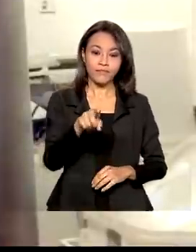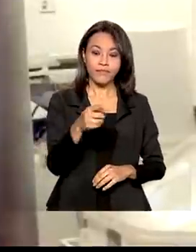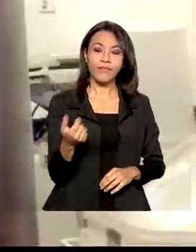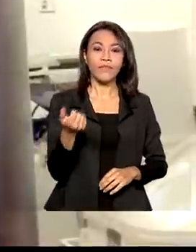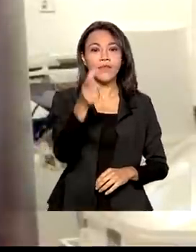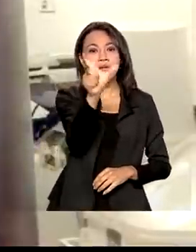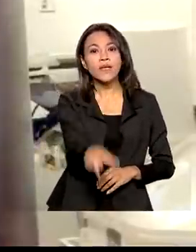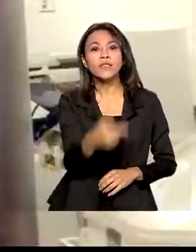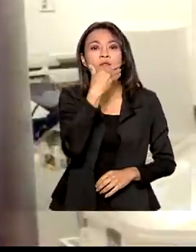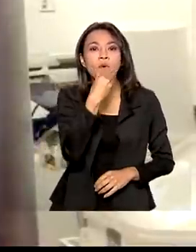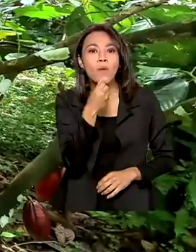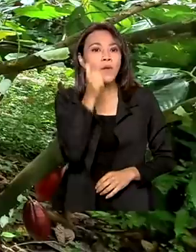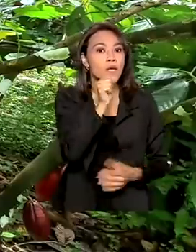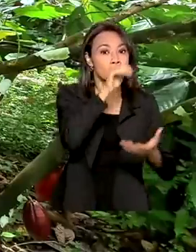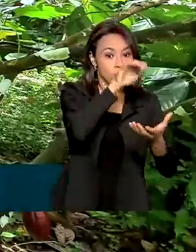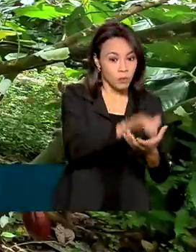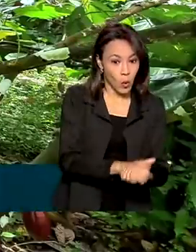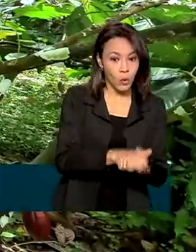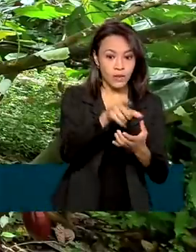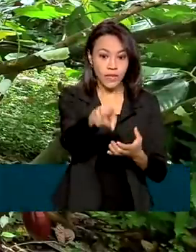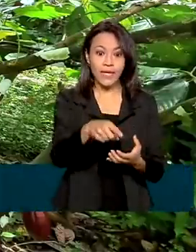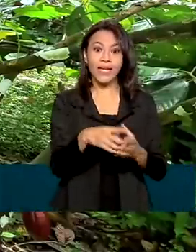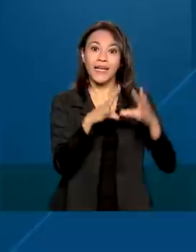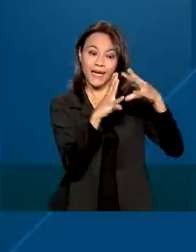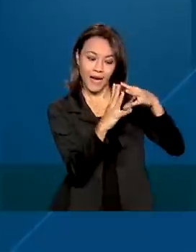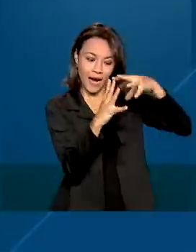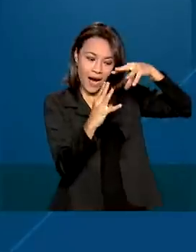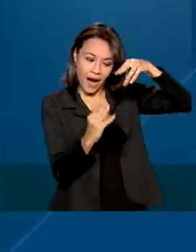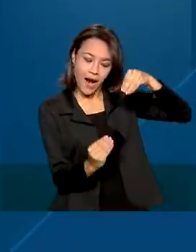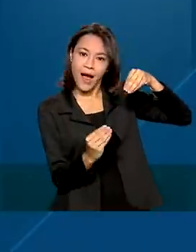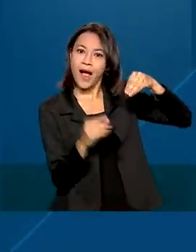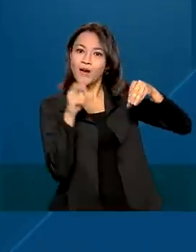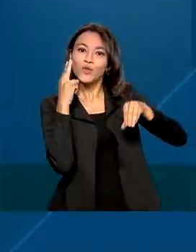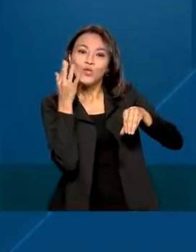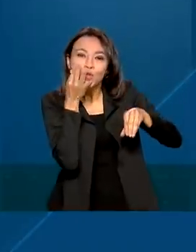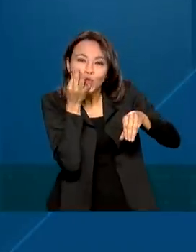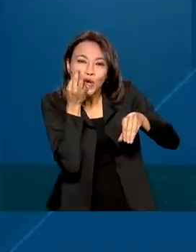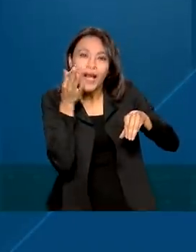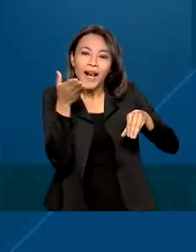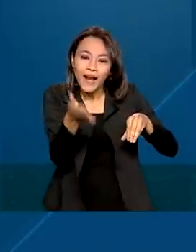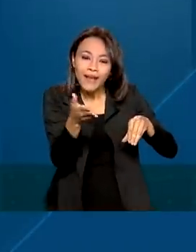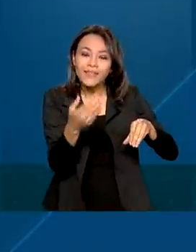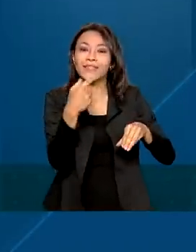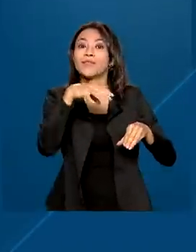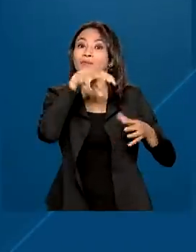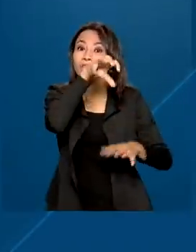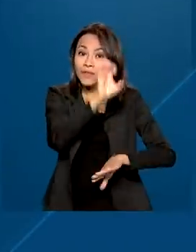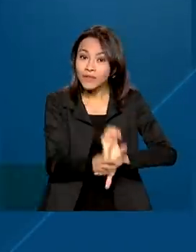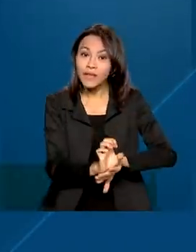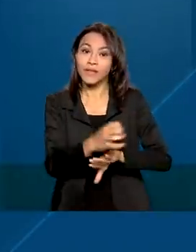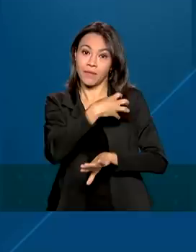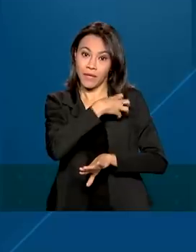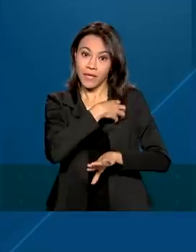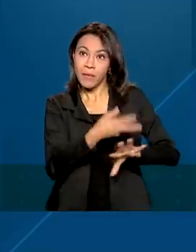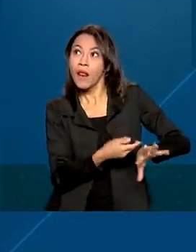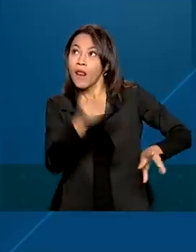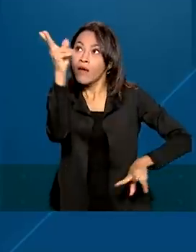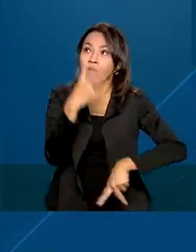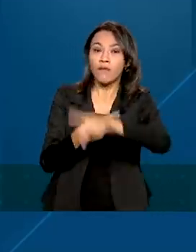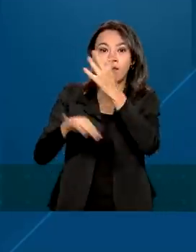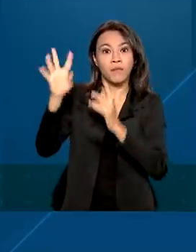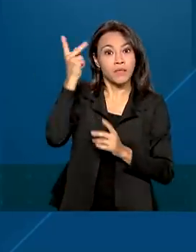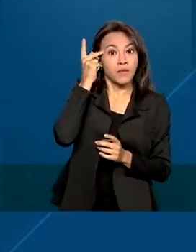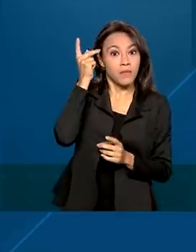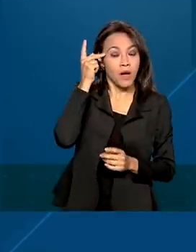Rogério e a esposa produzem cacau na Bahia para abastecer uma fábrica de chocolates em São Paulo. No ano